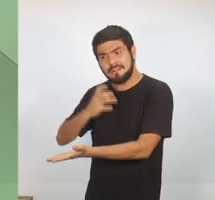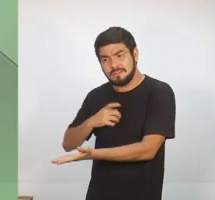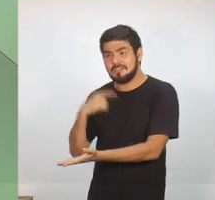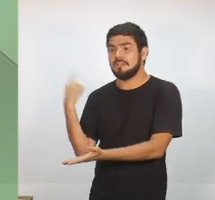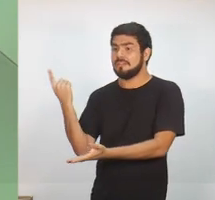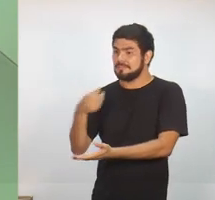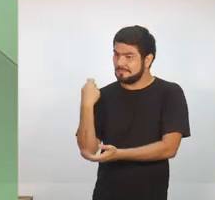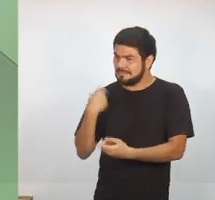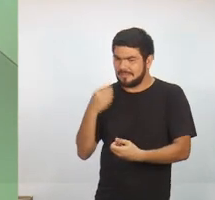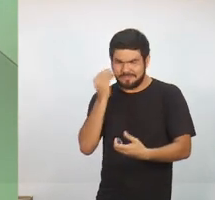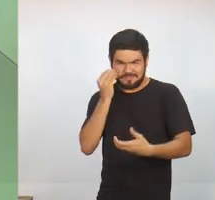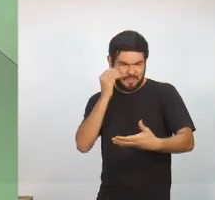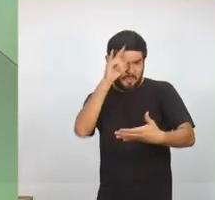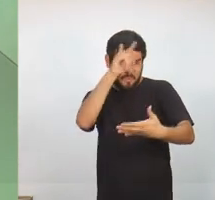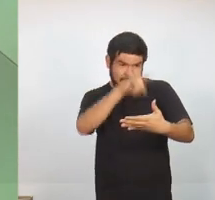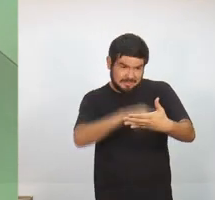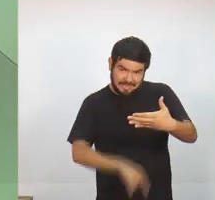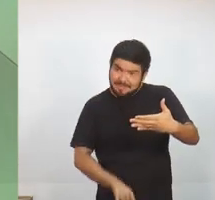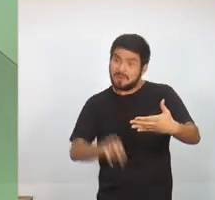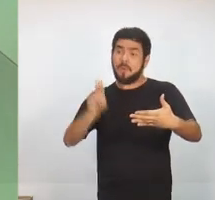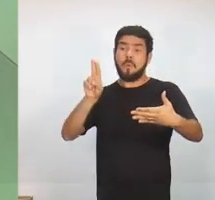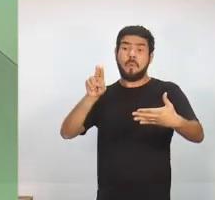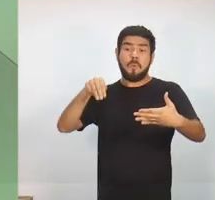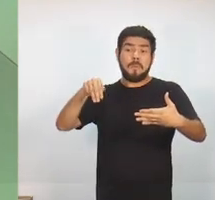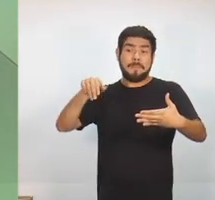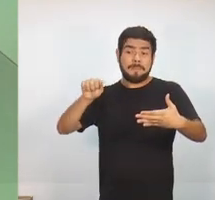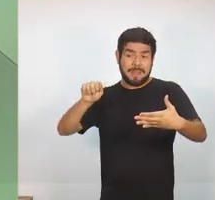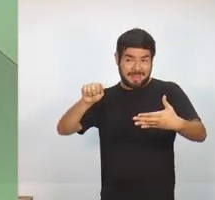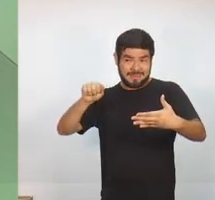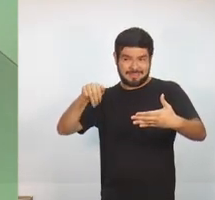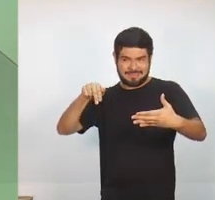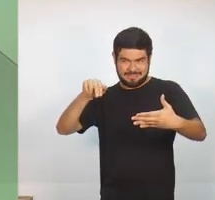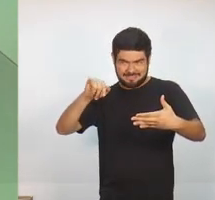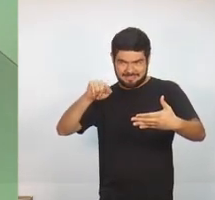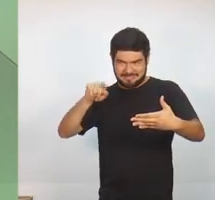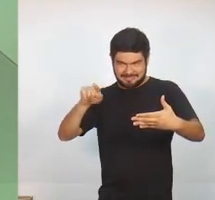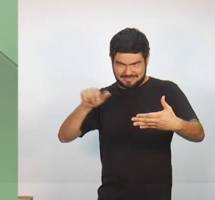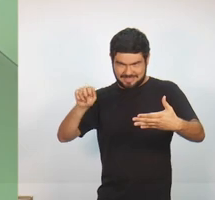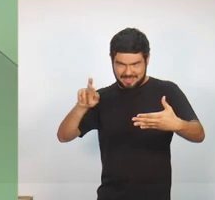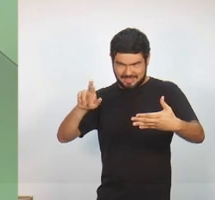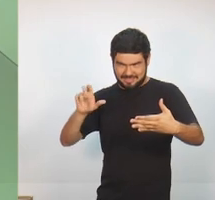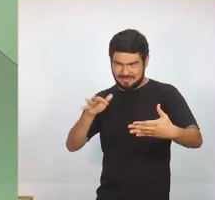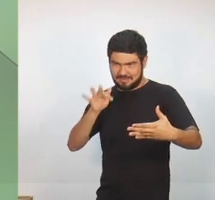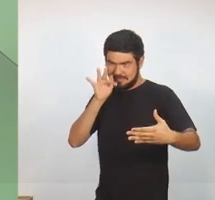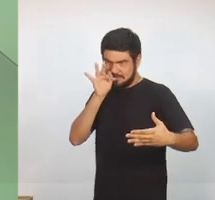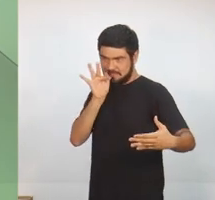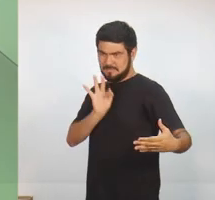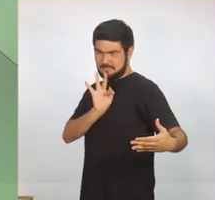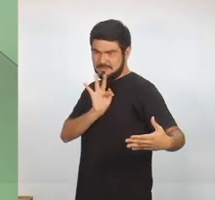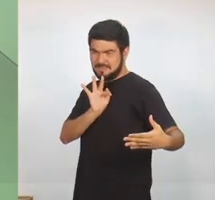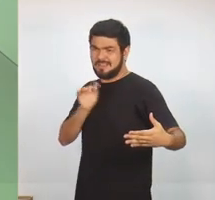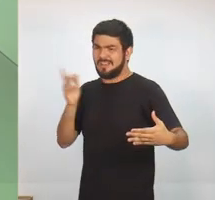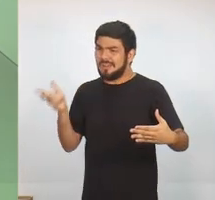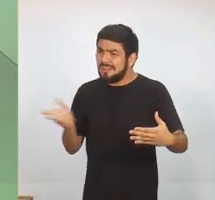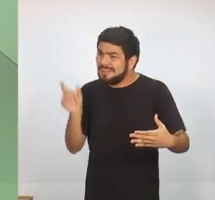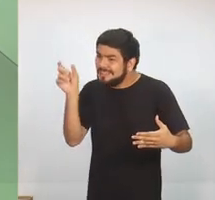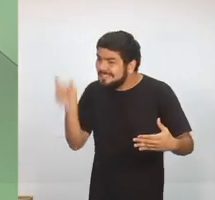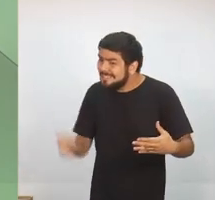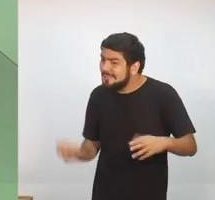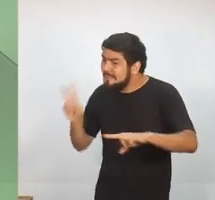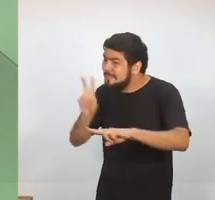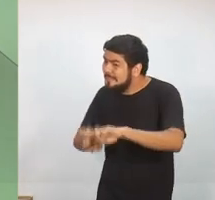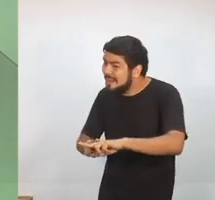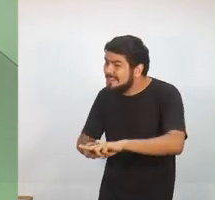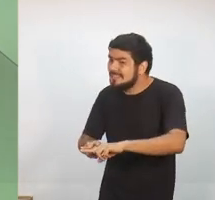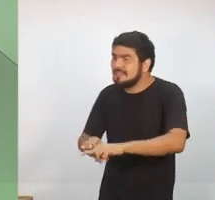contrato que é feito com a Humanizare. Hoje, o nosso preso, ele custa o dobro de outras unidades da federação. A